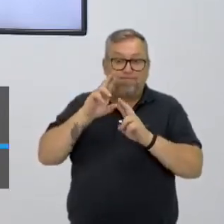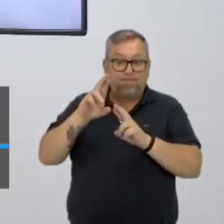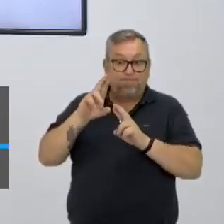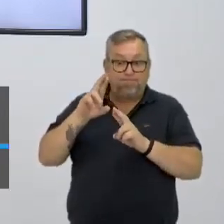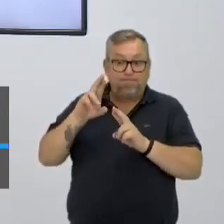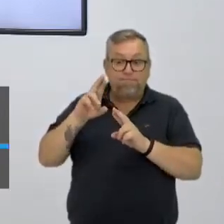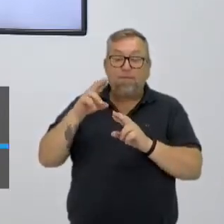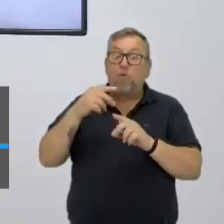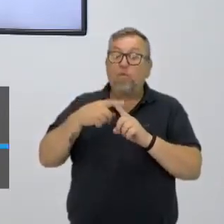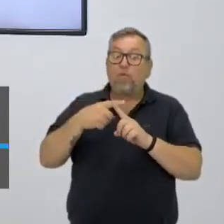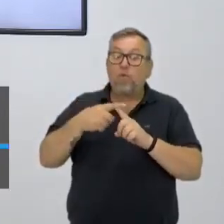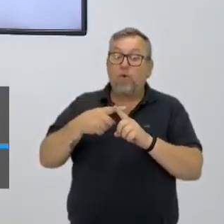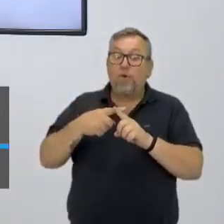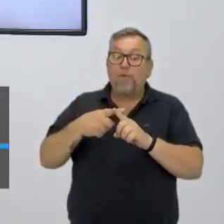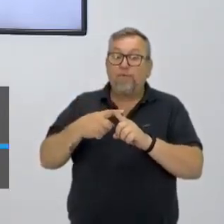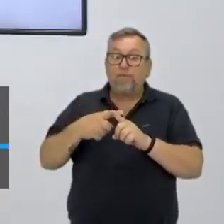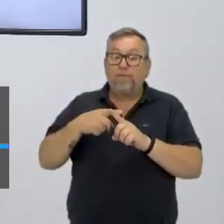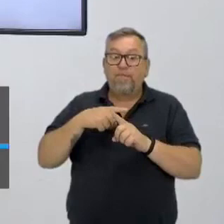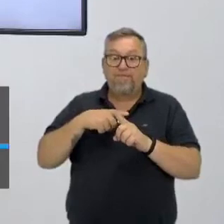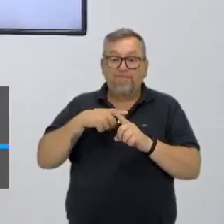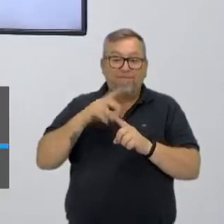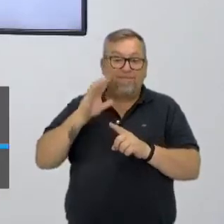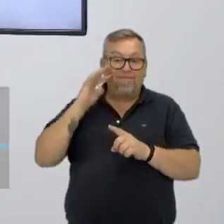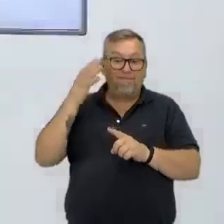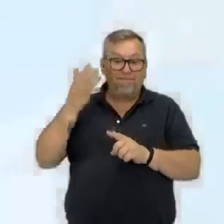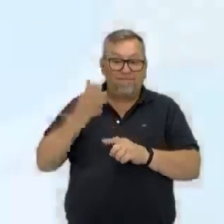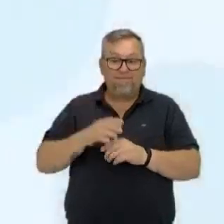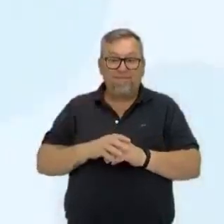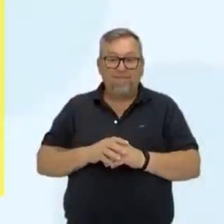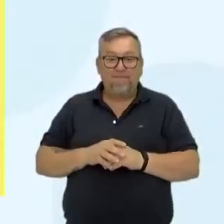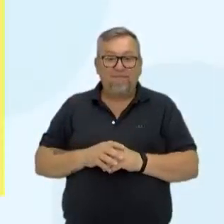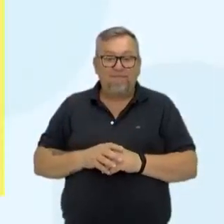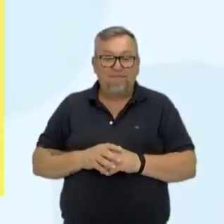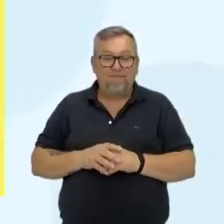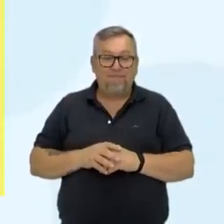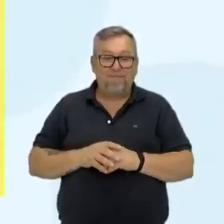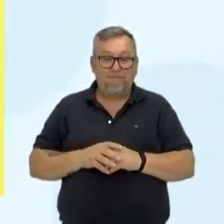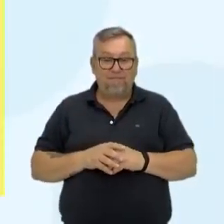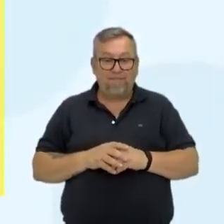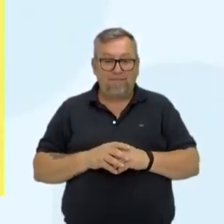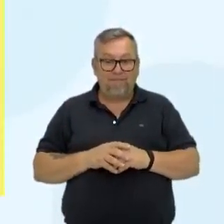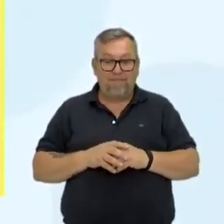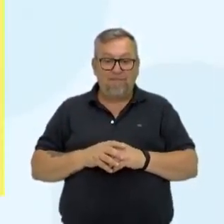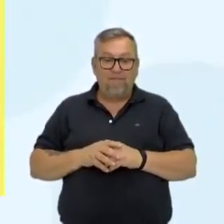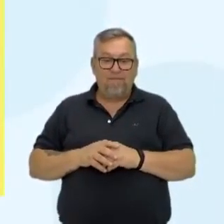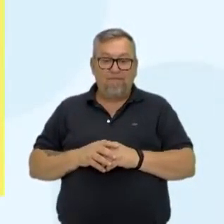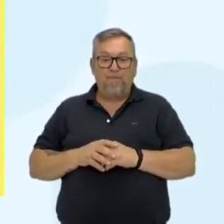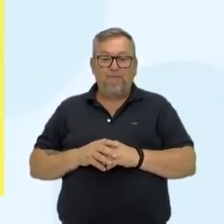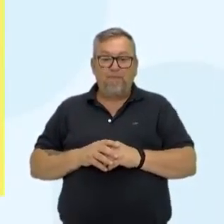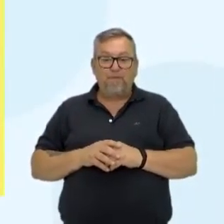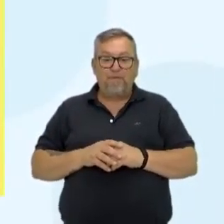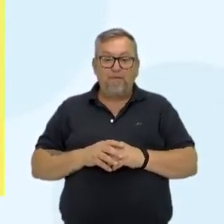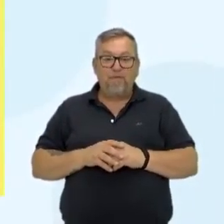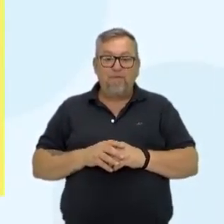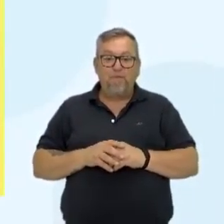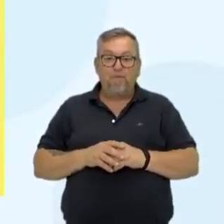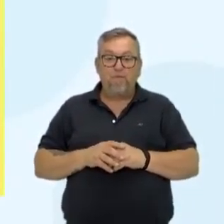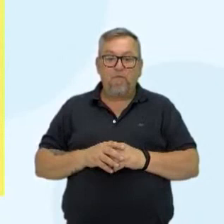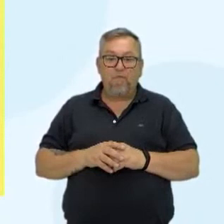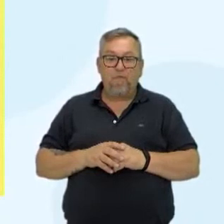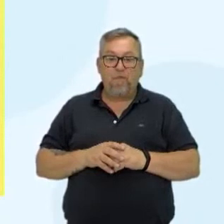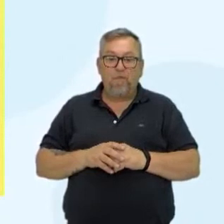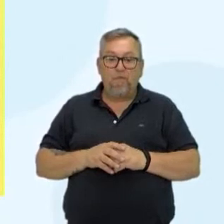Por quê? Aí tem as causas. Volta, então, agora, lá para a tela do efeito estufa nessa animação. Olha,